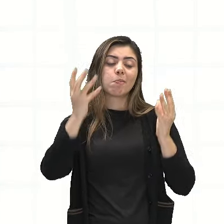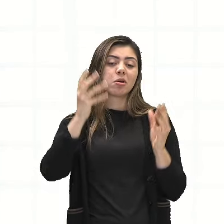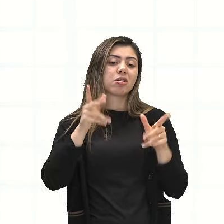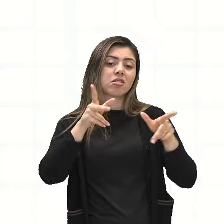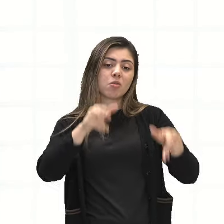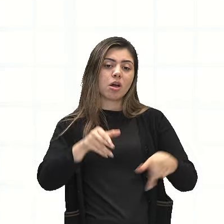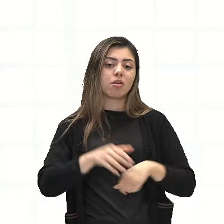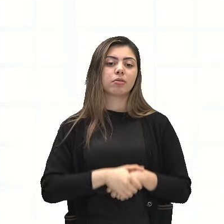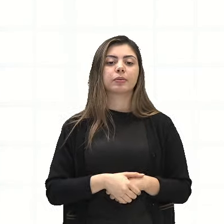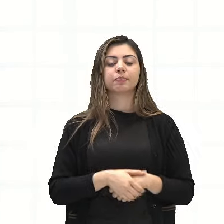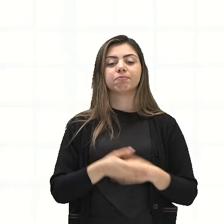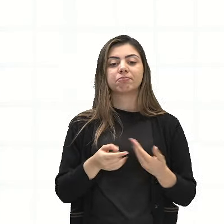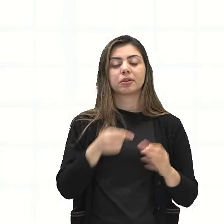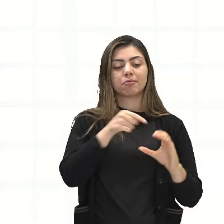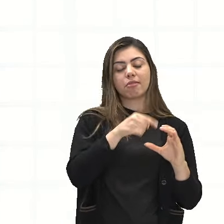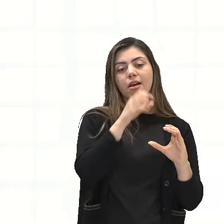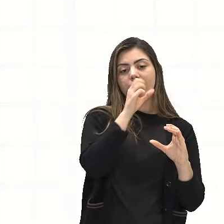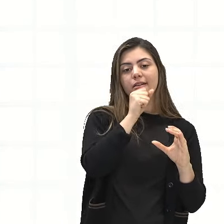Então,